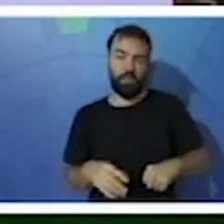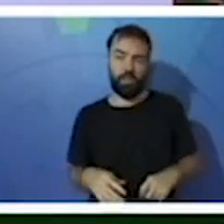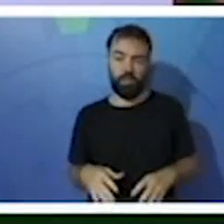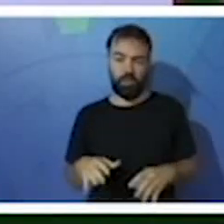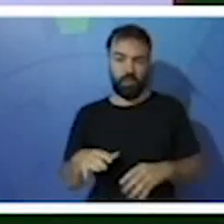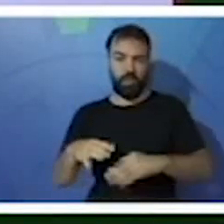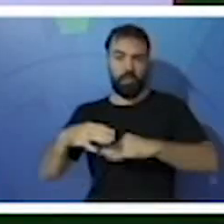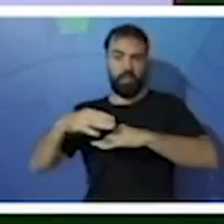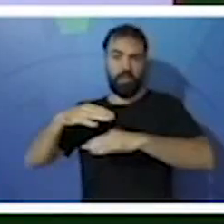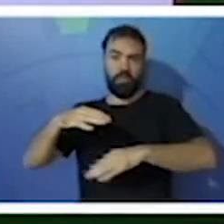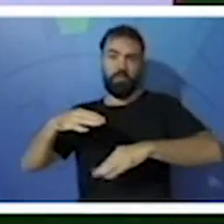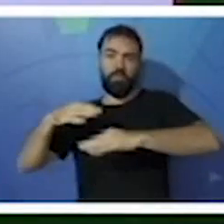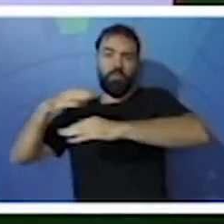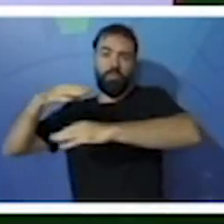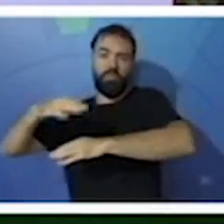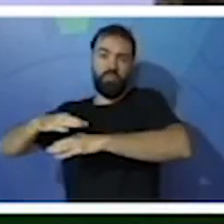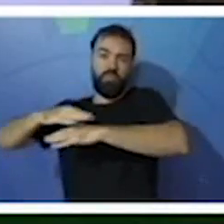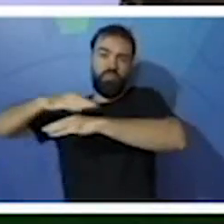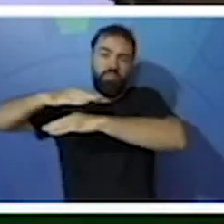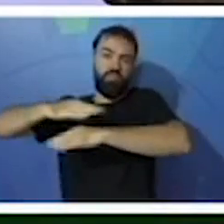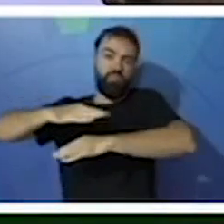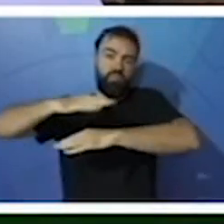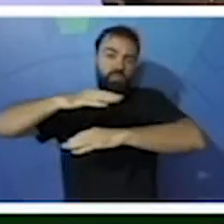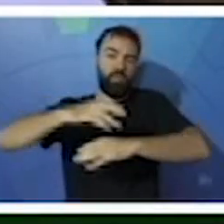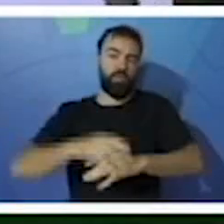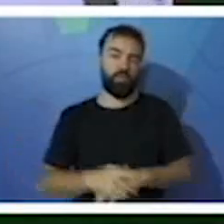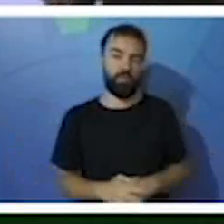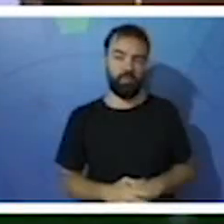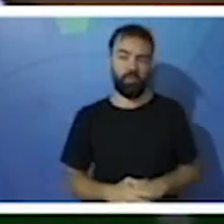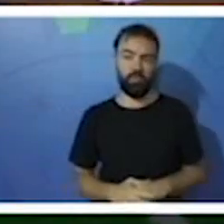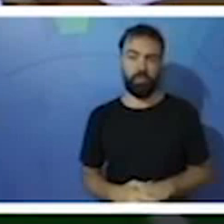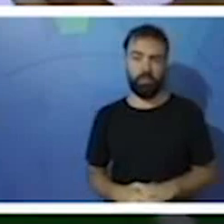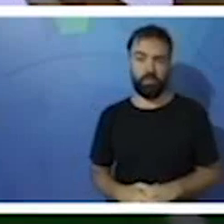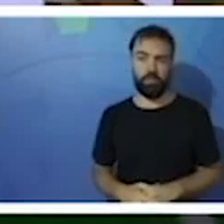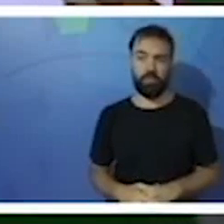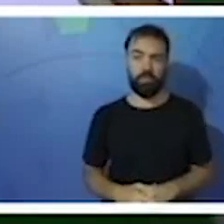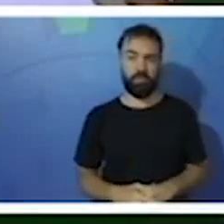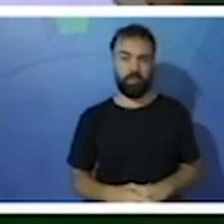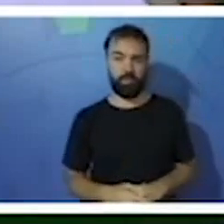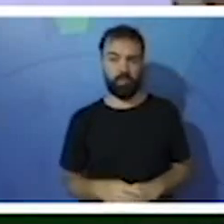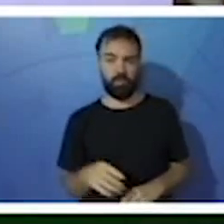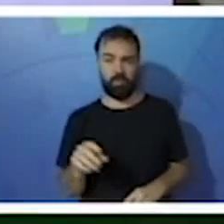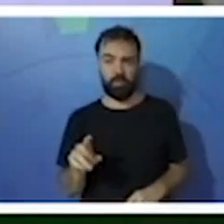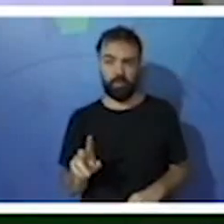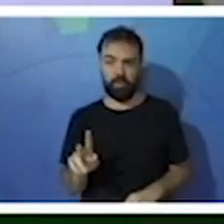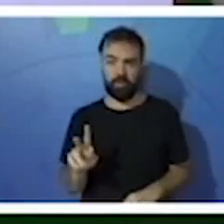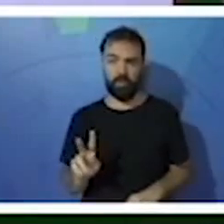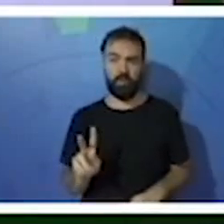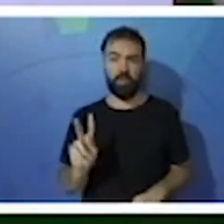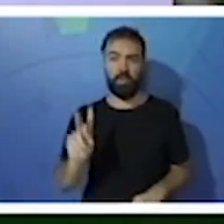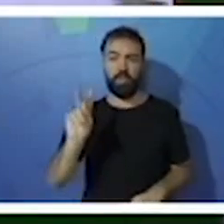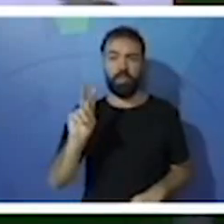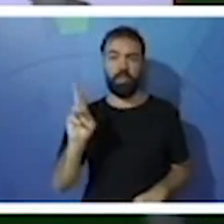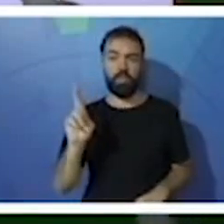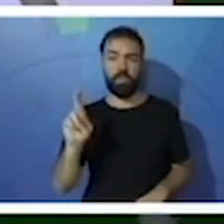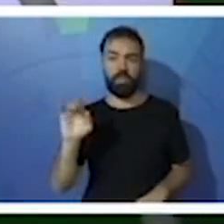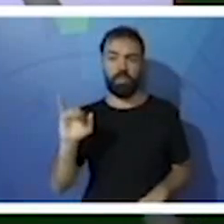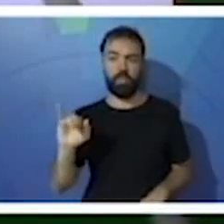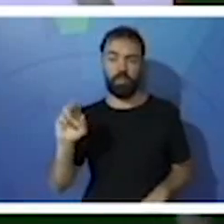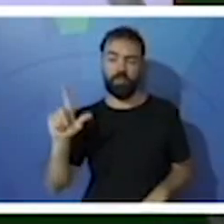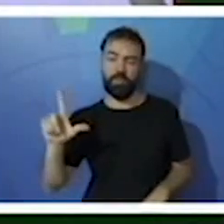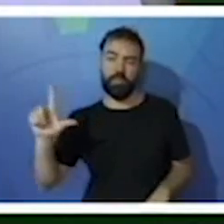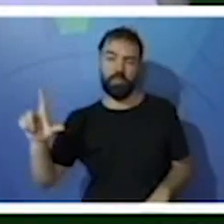sobre os mares Árticos e Antárticos. E krill são pequenos crustáceos, um grupo de